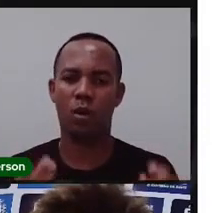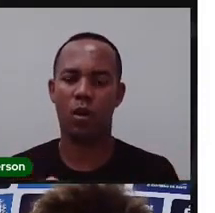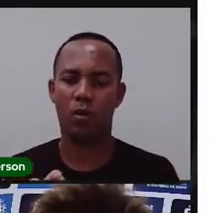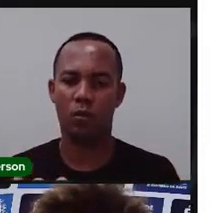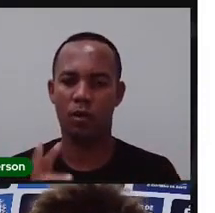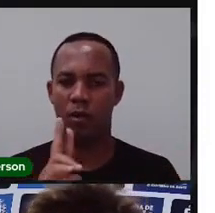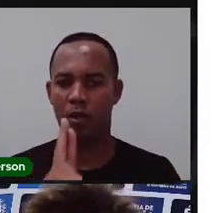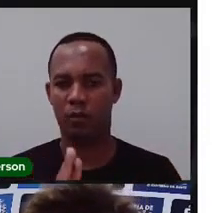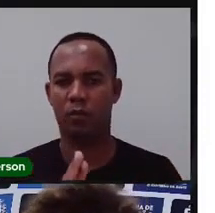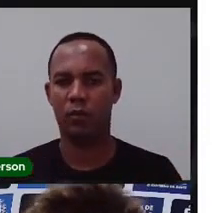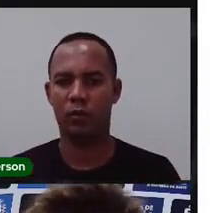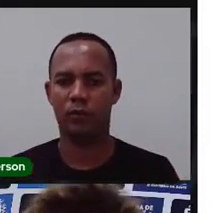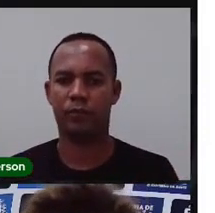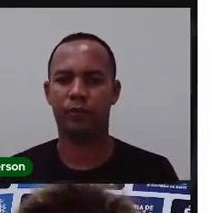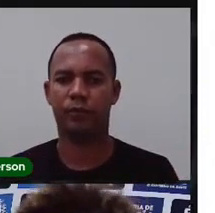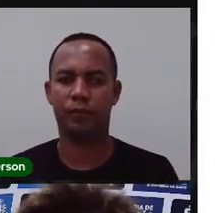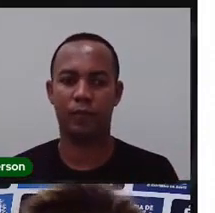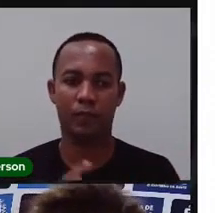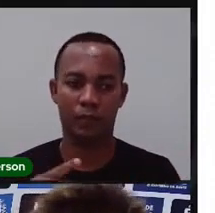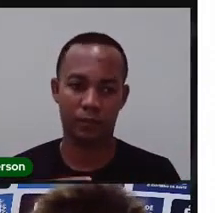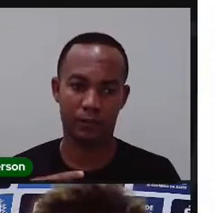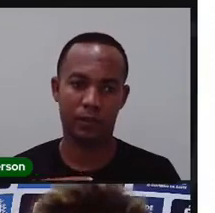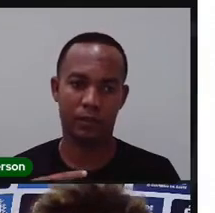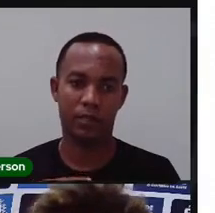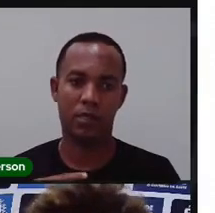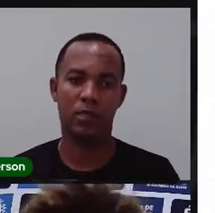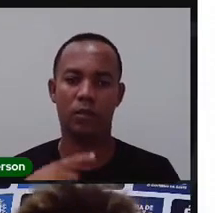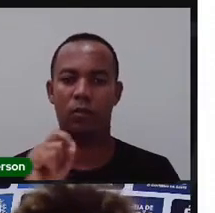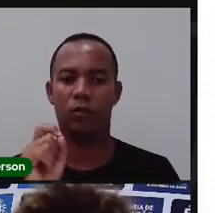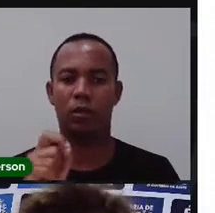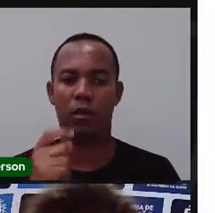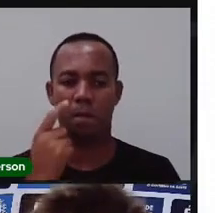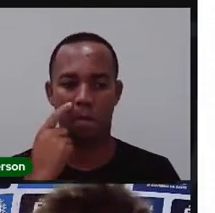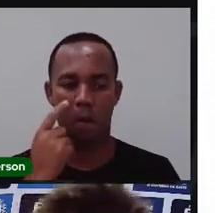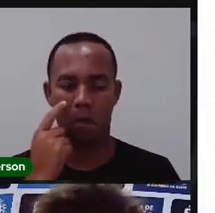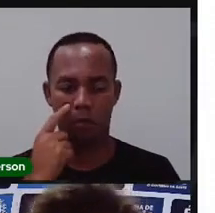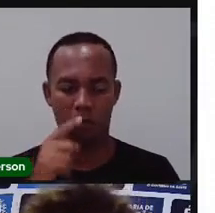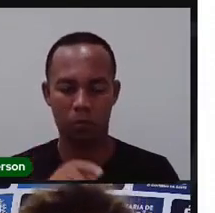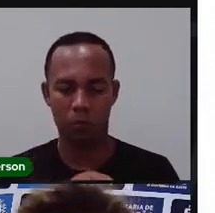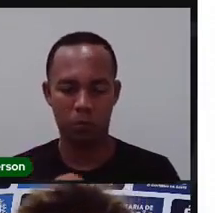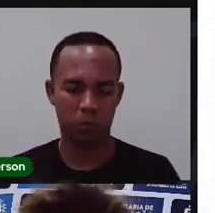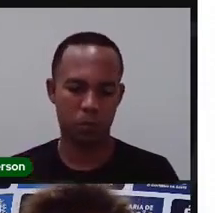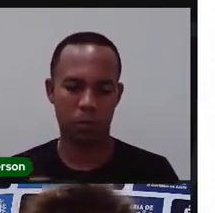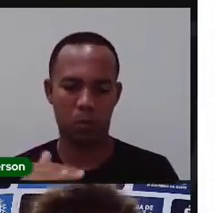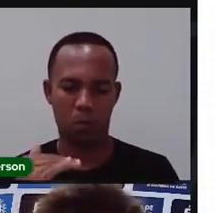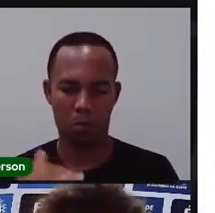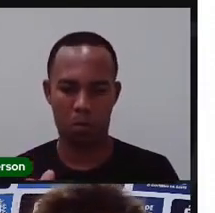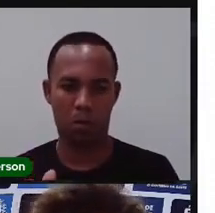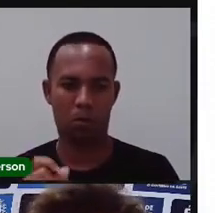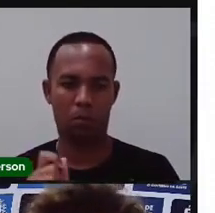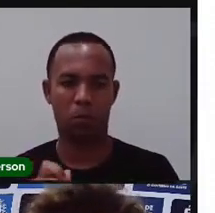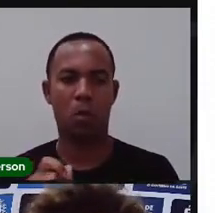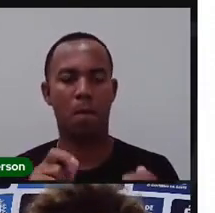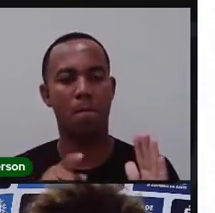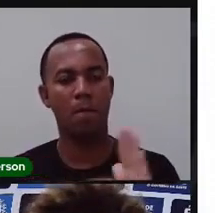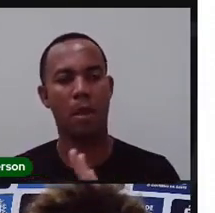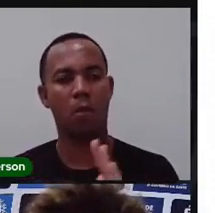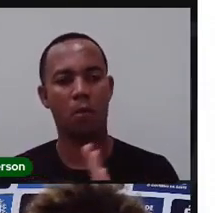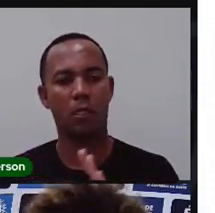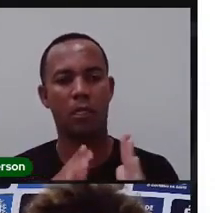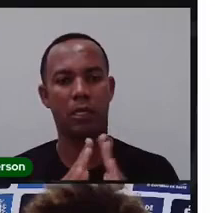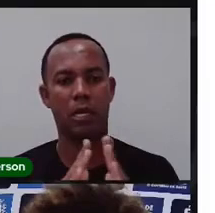Já descobriram? Quem conseguiu descobrir, compartilha aqui embaixo ou pergunta lá para o adulto em casa,